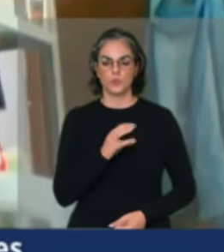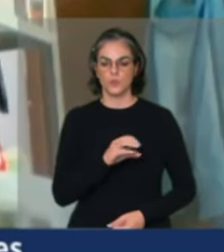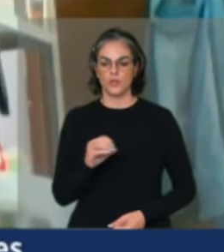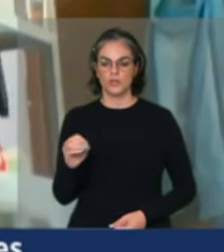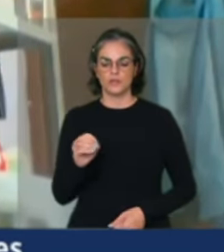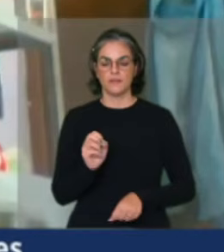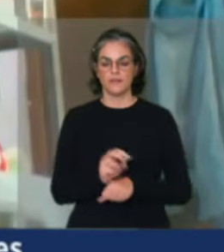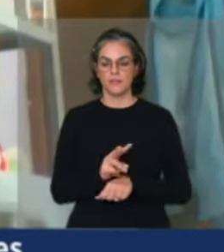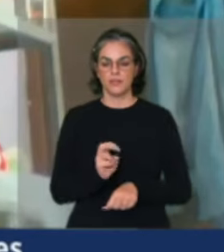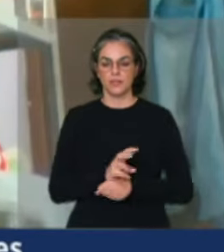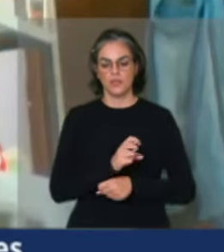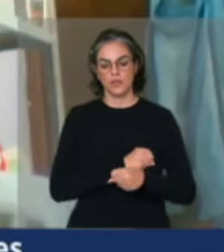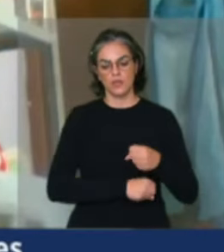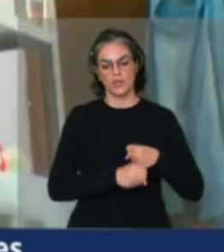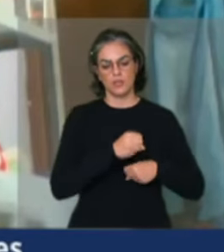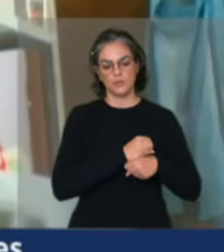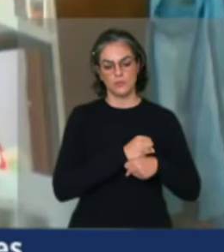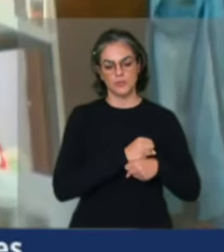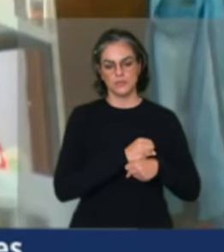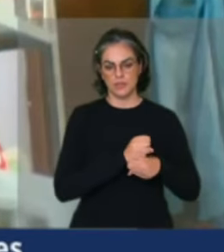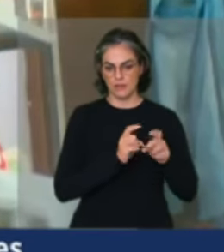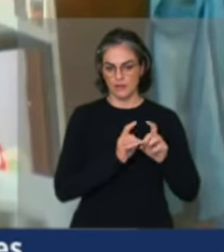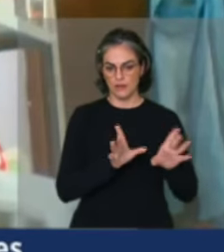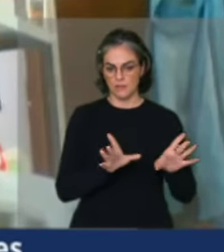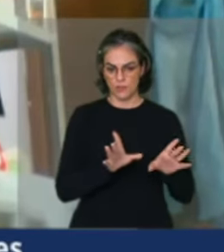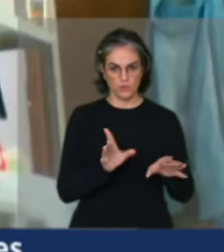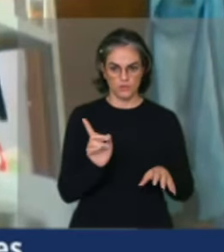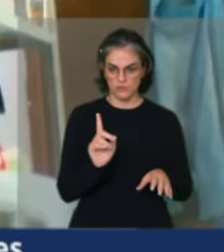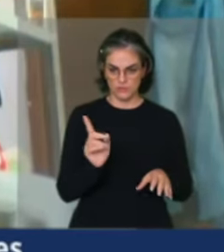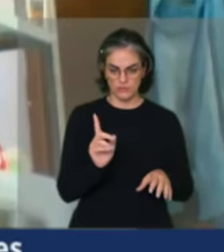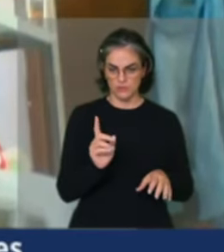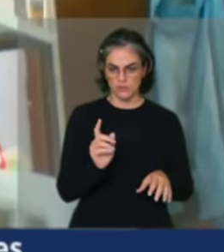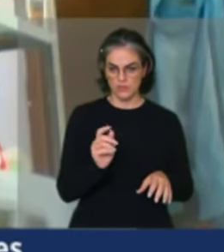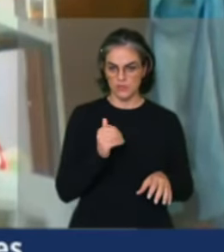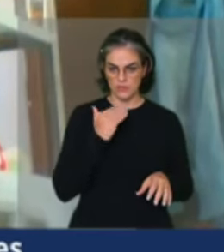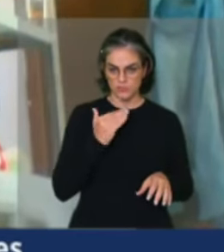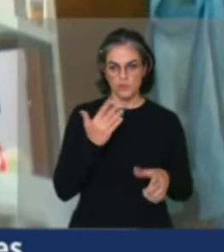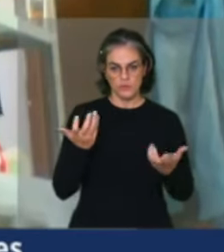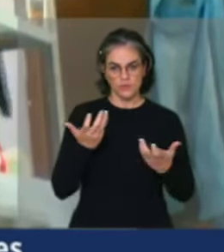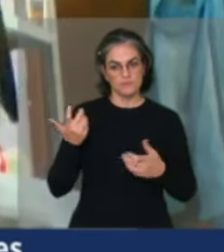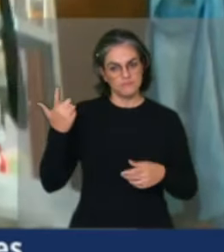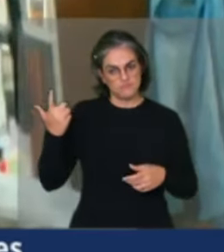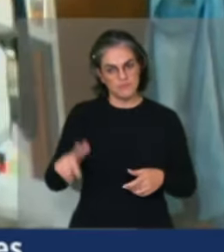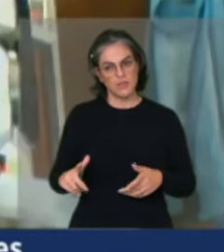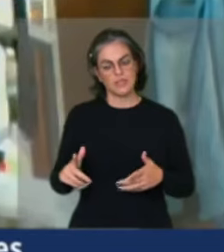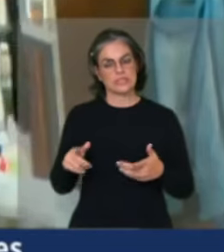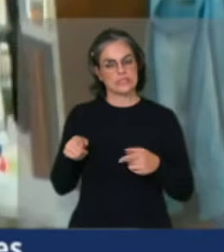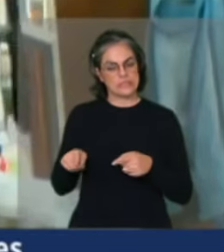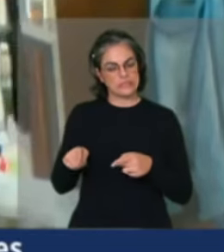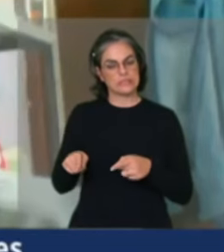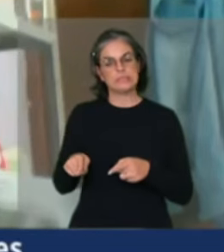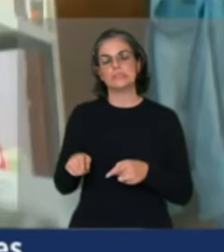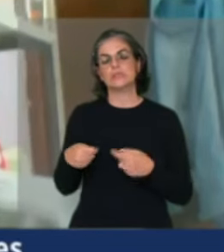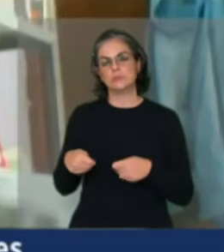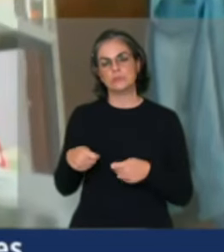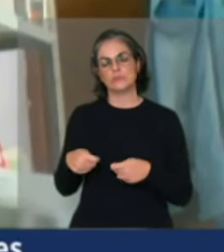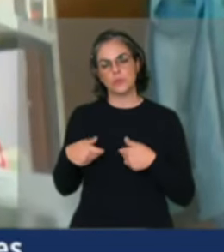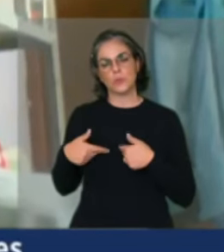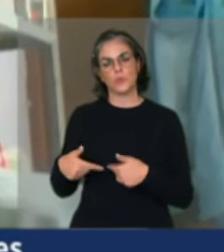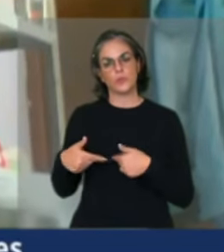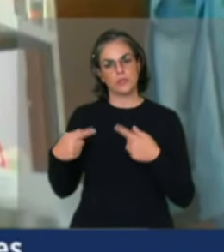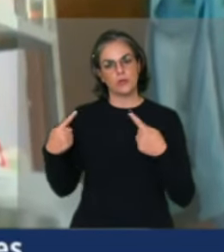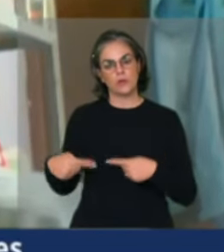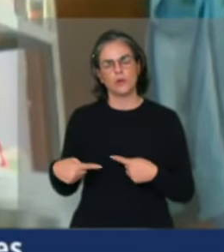liberados no ano passado não é suficiente, precisa liberar muito mais, então a gente precisa barrar esse processo, barrar o